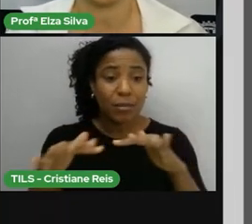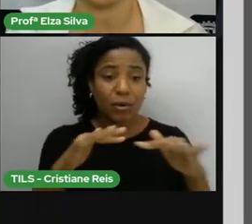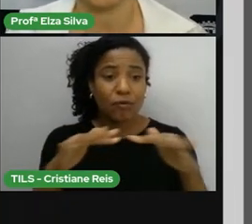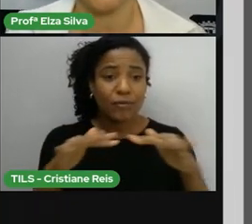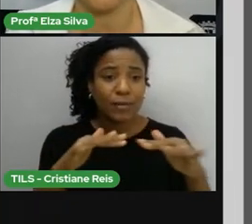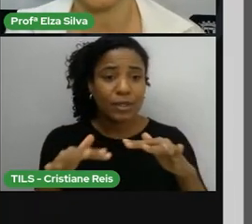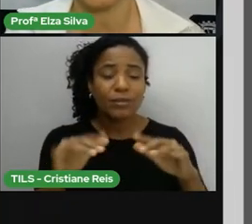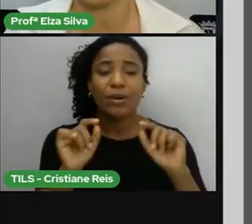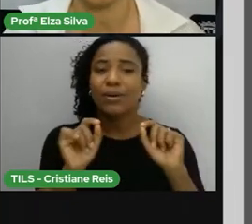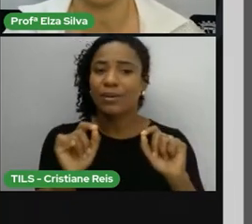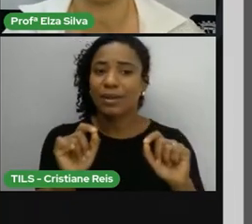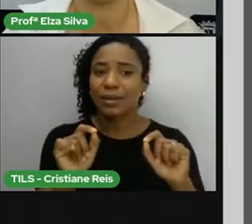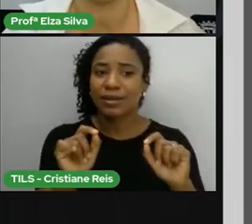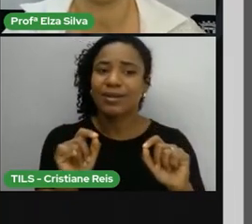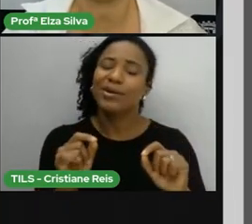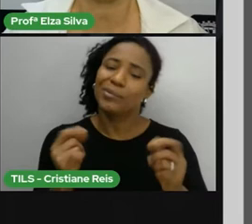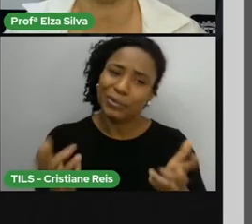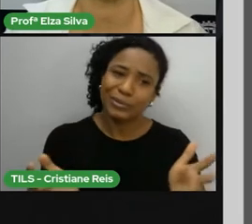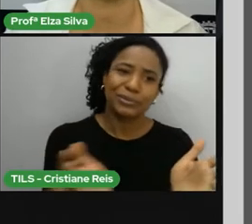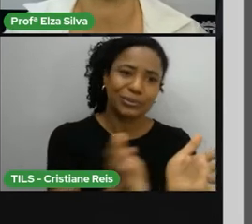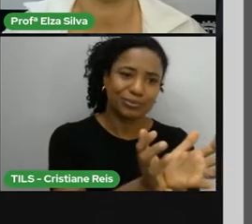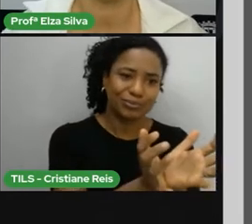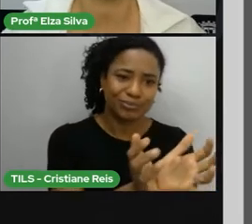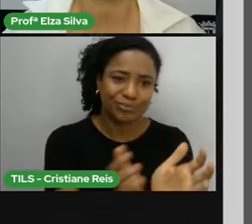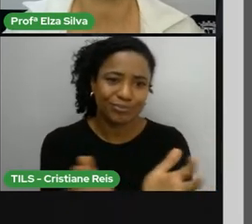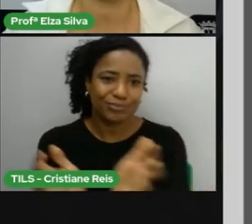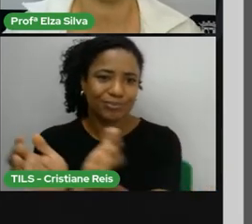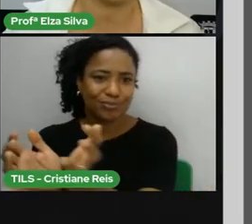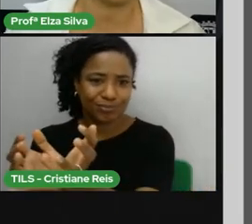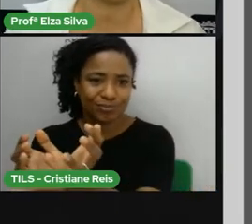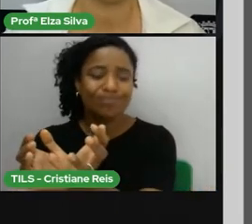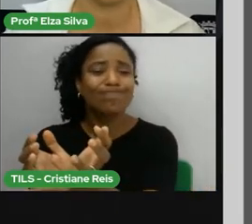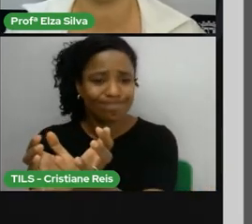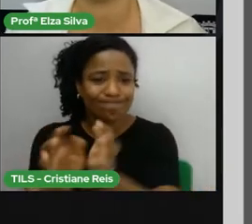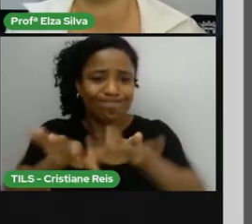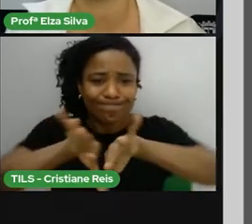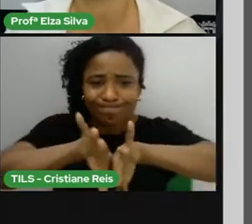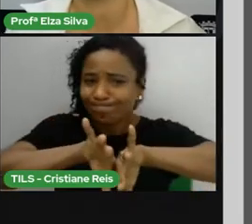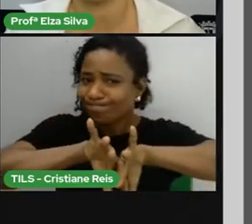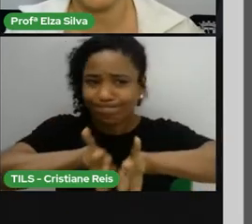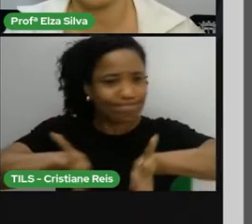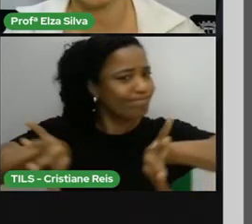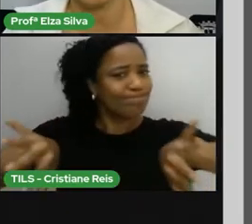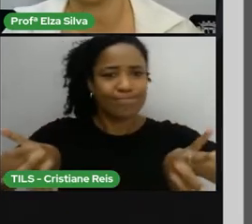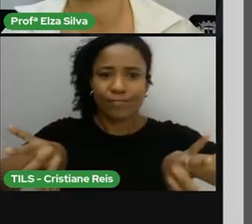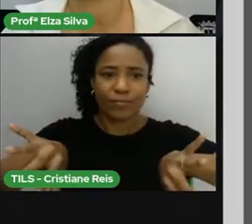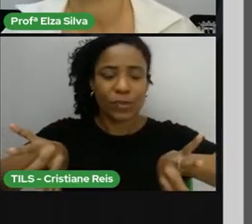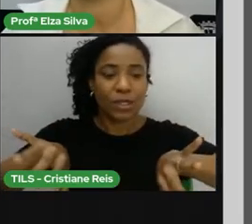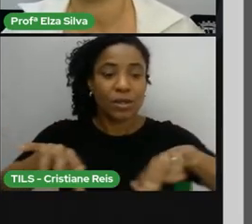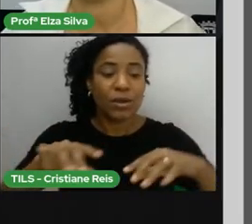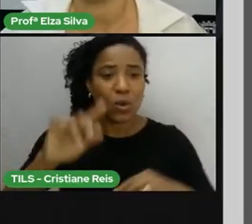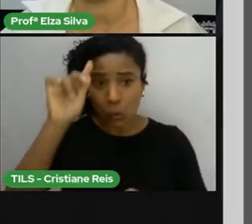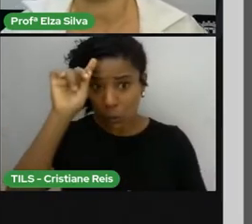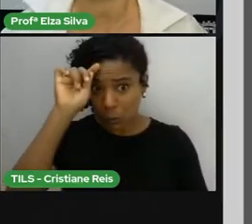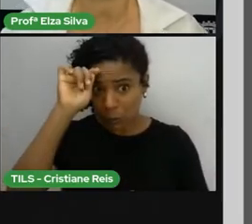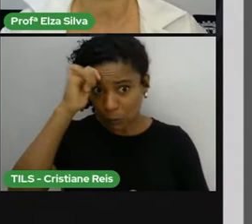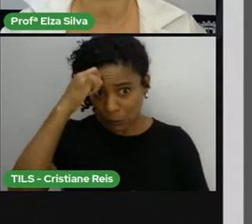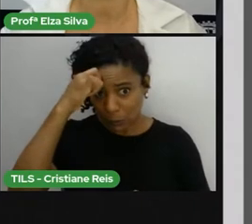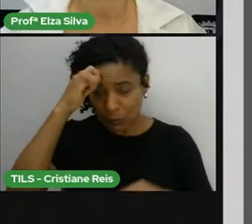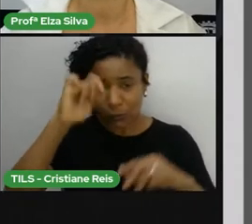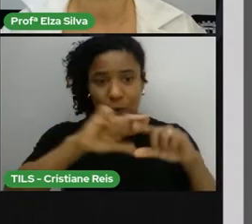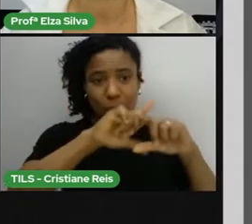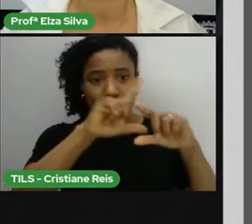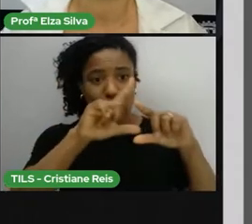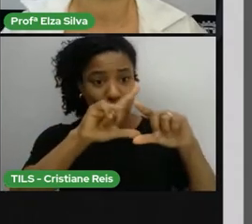segregação racial, ou seja, os negros que viviam no país, eles